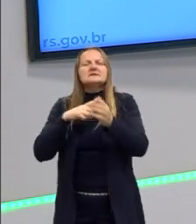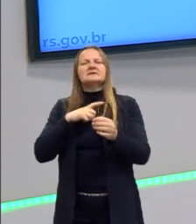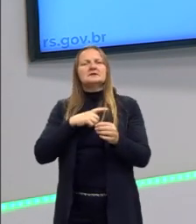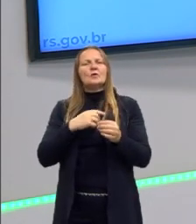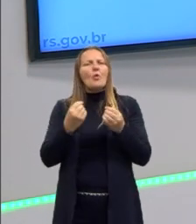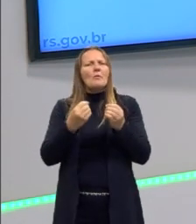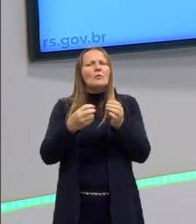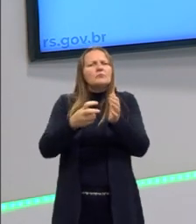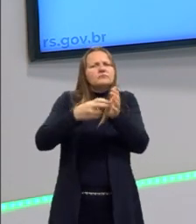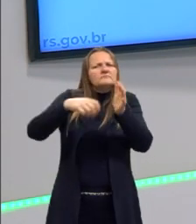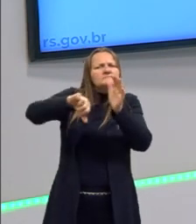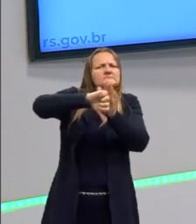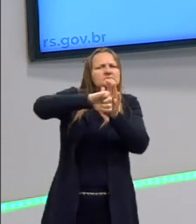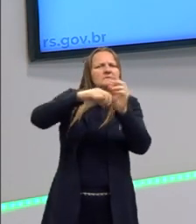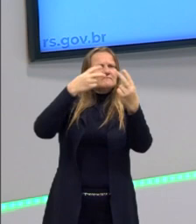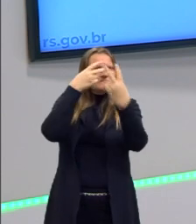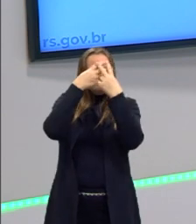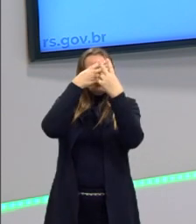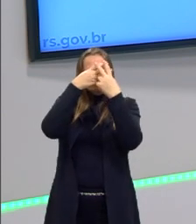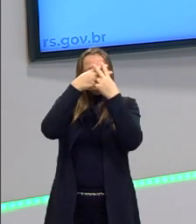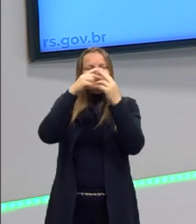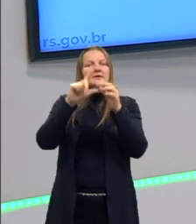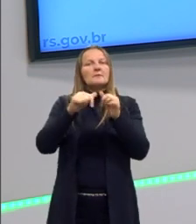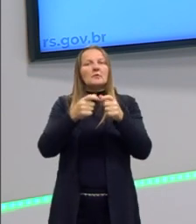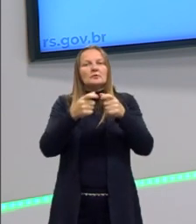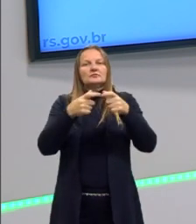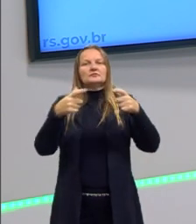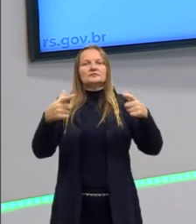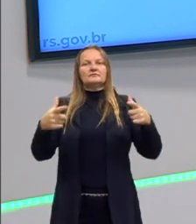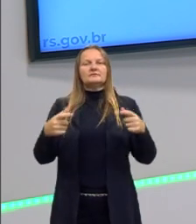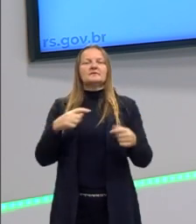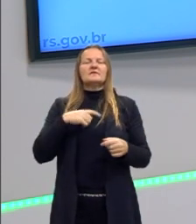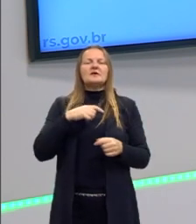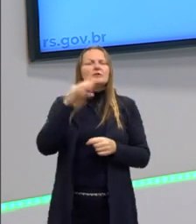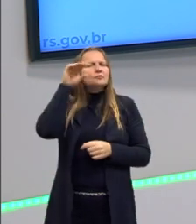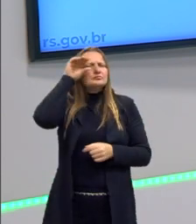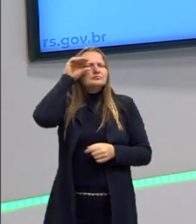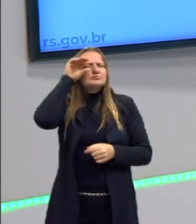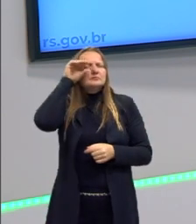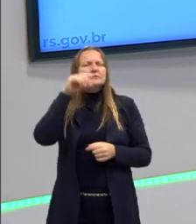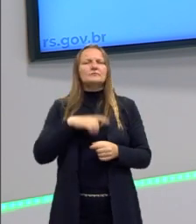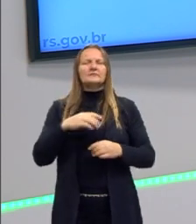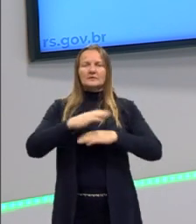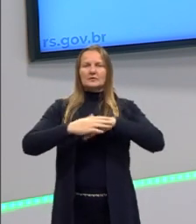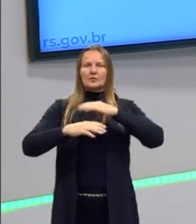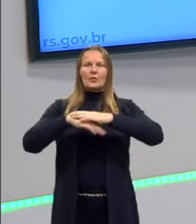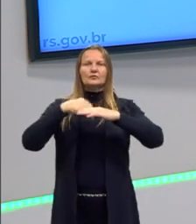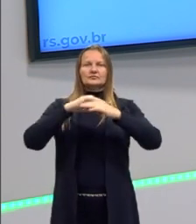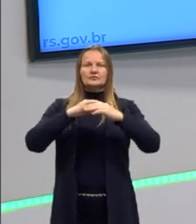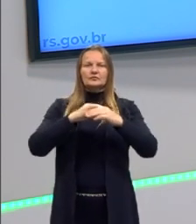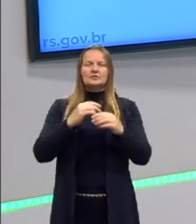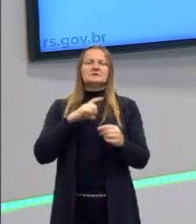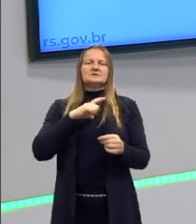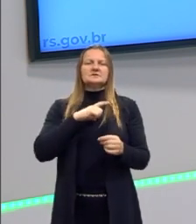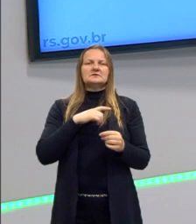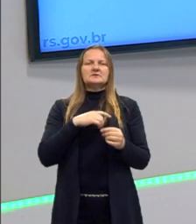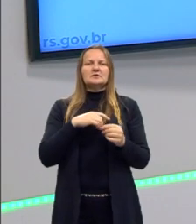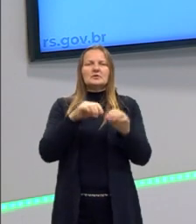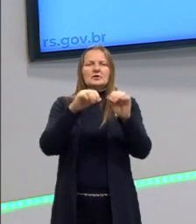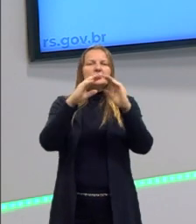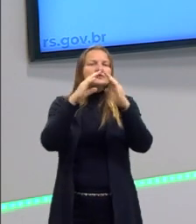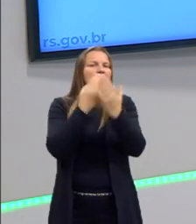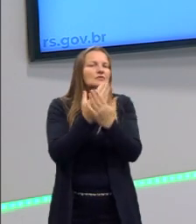criminal, sistema prisional, para depois se estender aos outros. E aí ele vai observar que as construções dos presídios, das